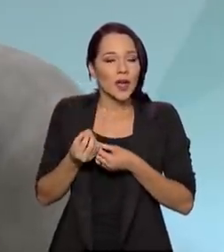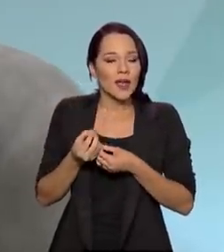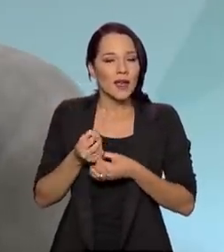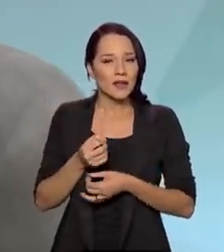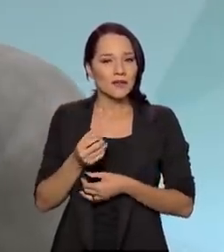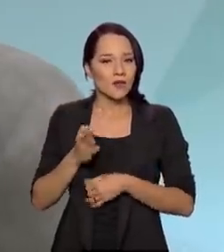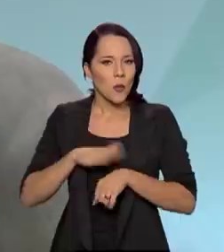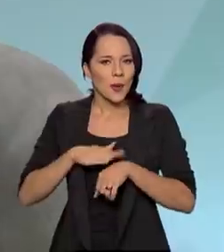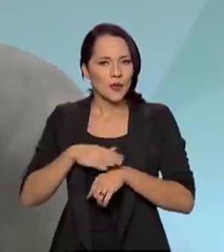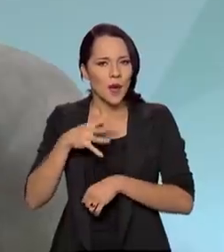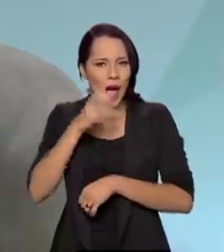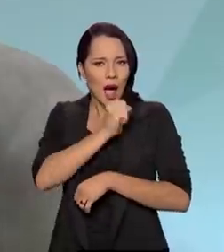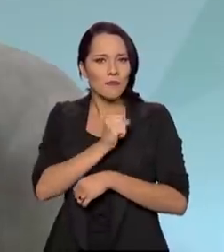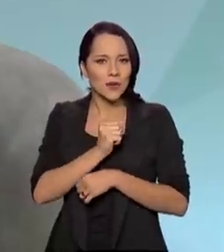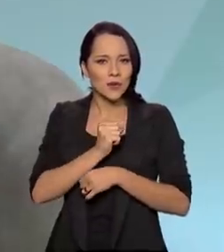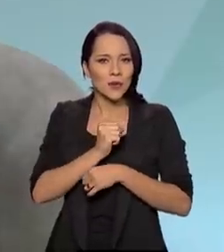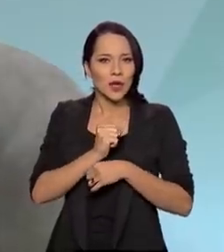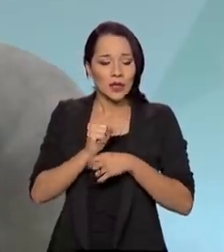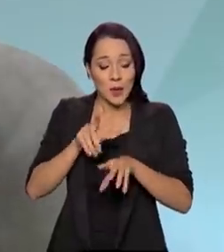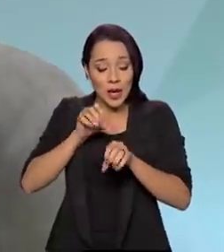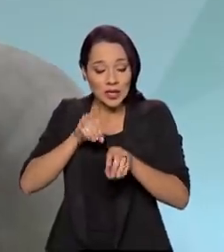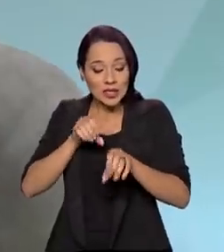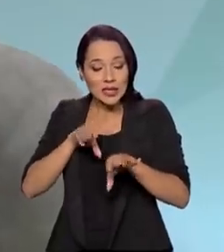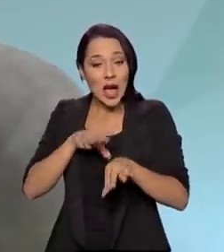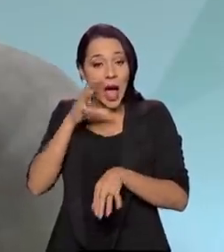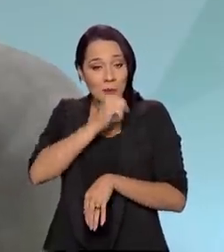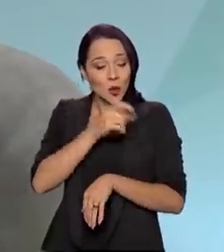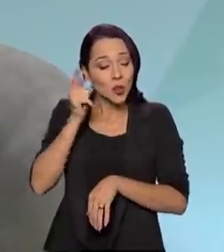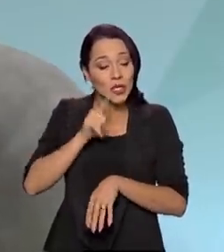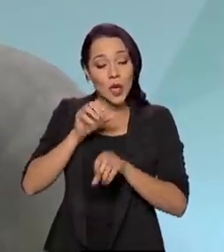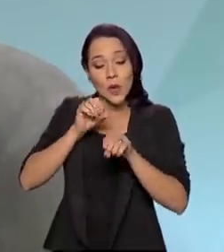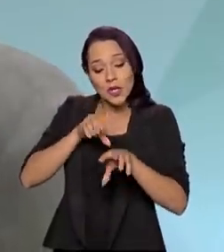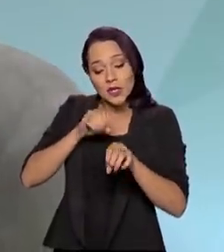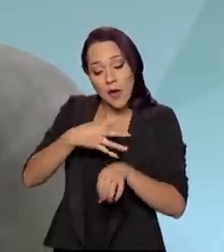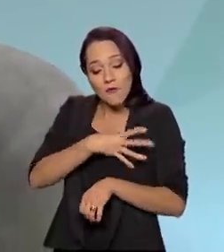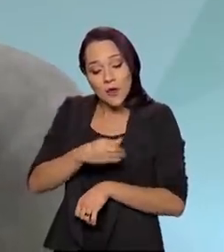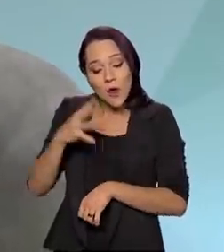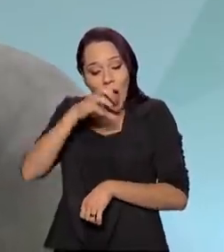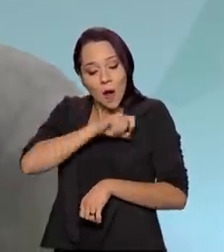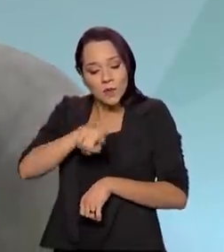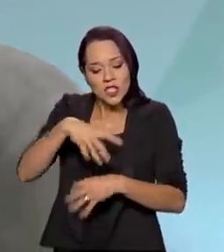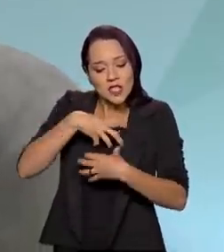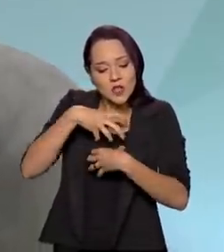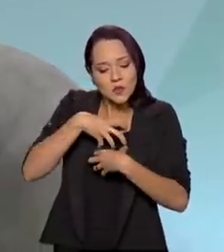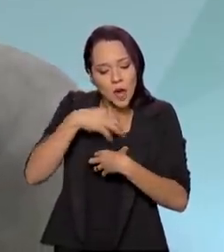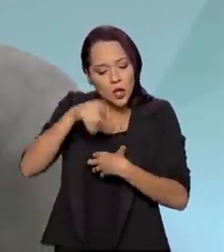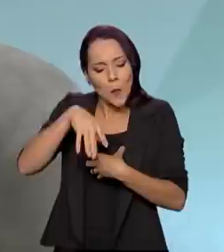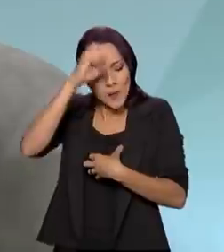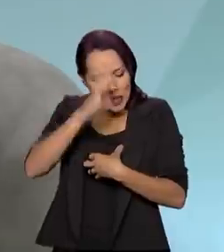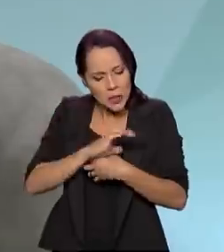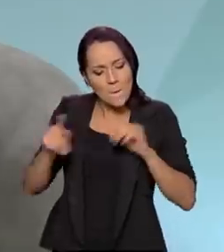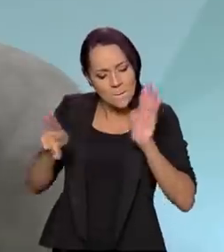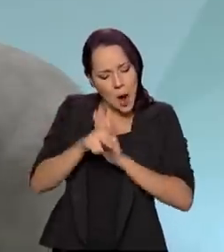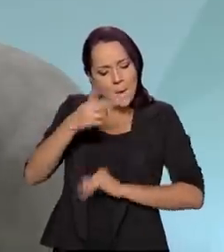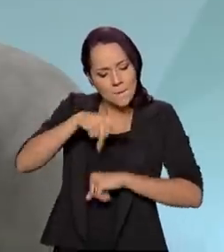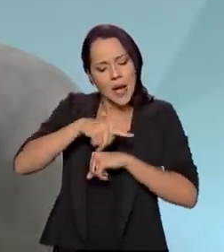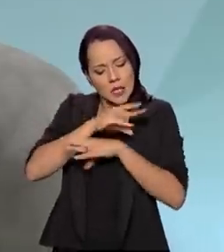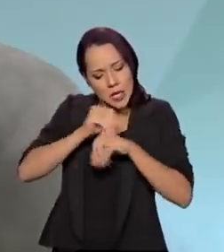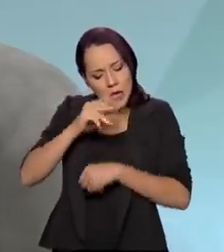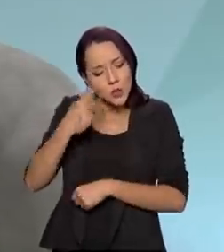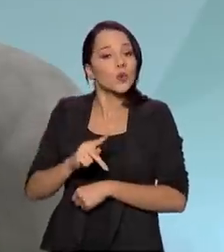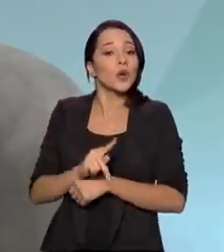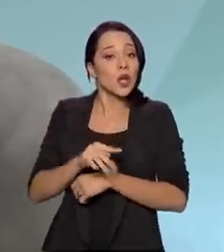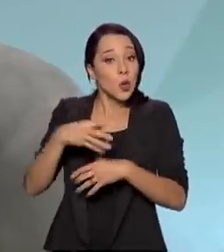aos seus filhos essa sensação de nacionalidade. Isso é muito importante